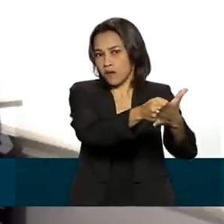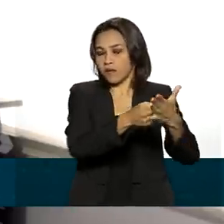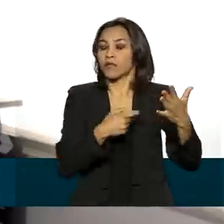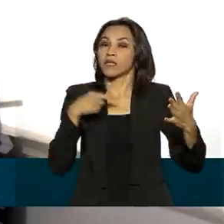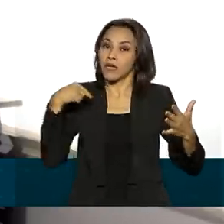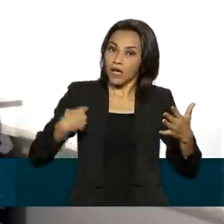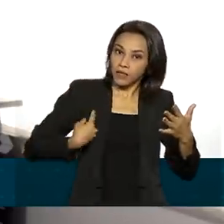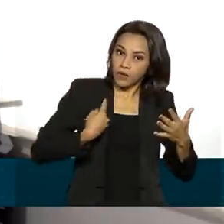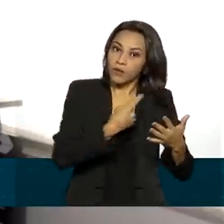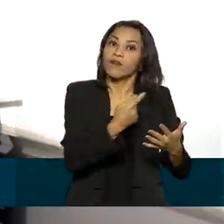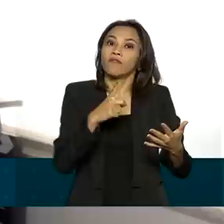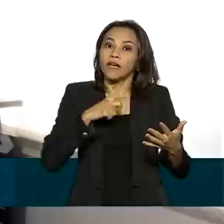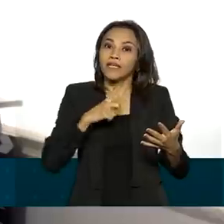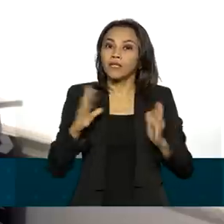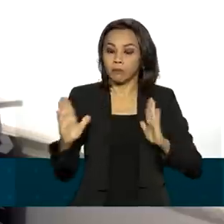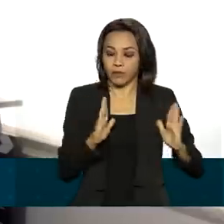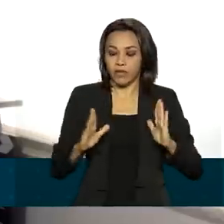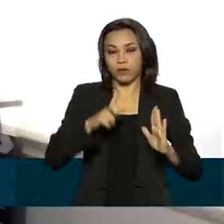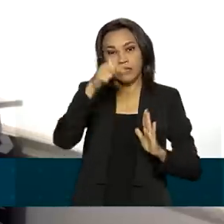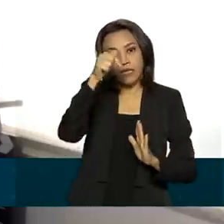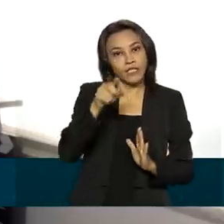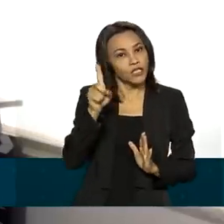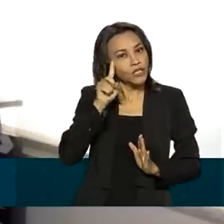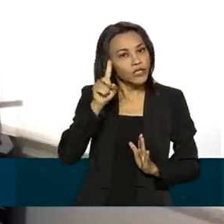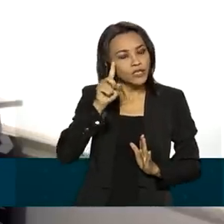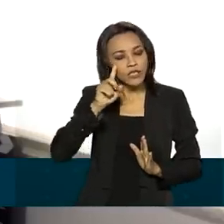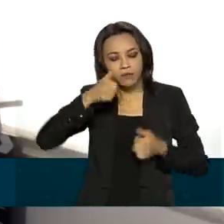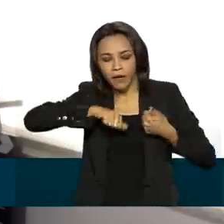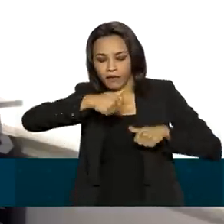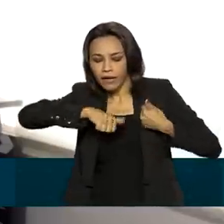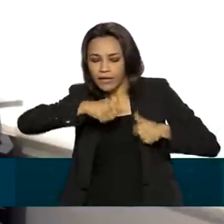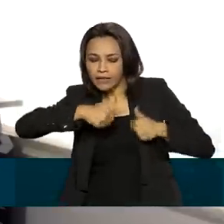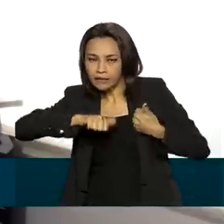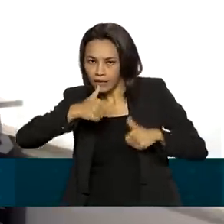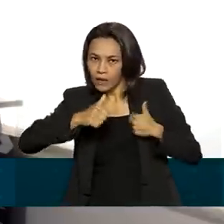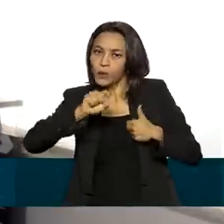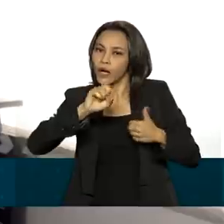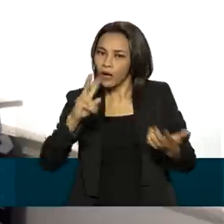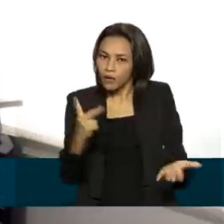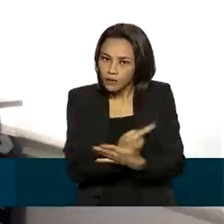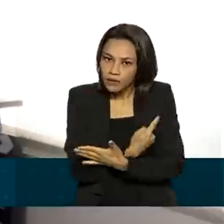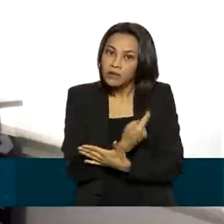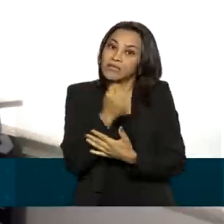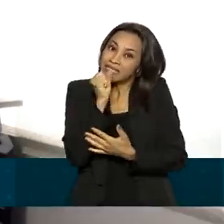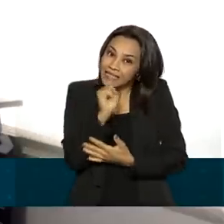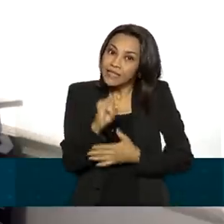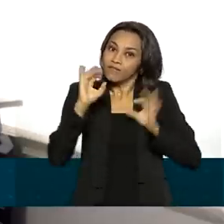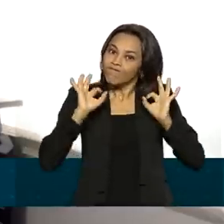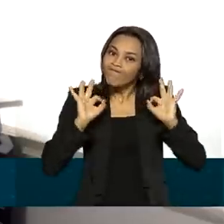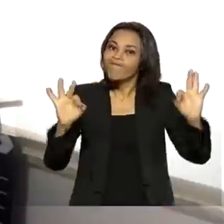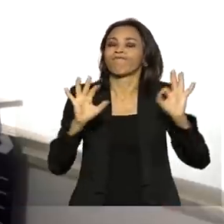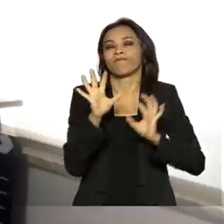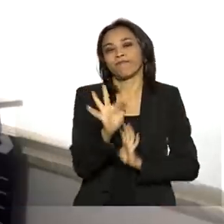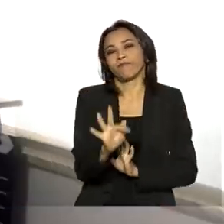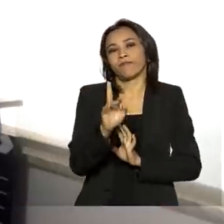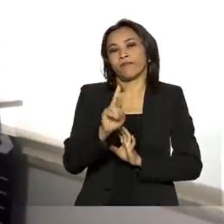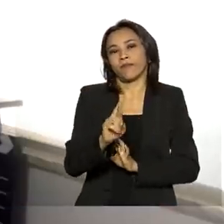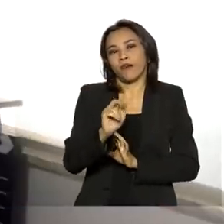instituições vão ter aí sete dias para fazer a análise da situação e aí, sendo fraude, os recursos, então, são